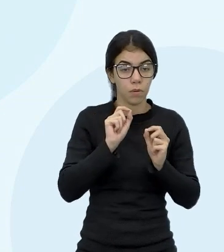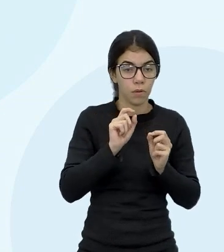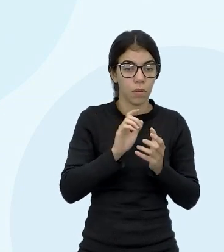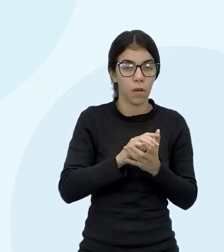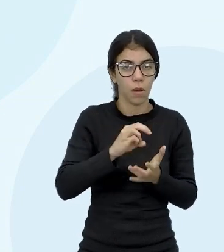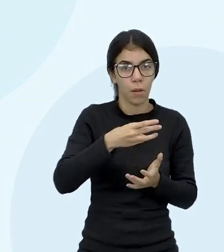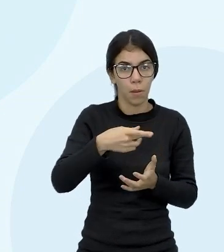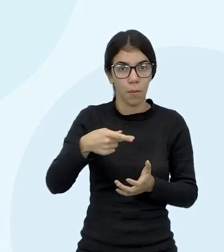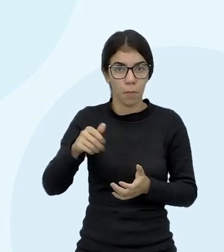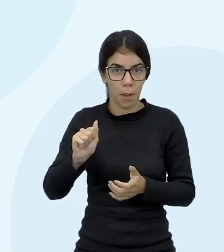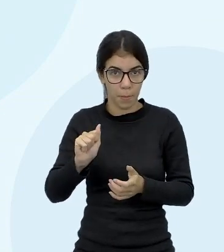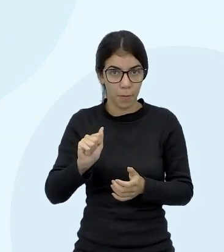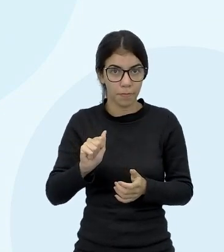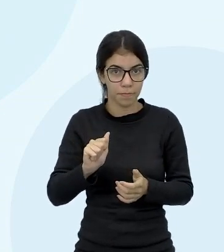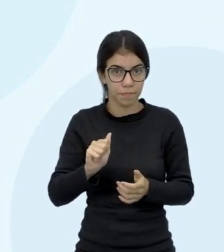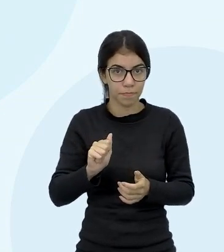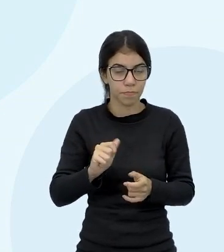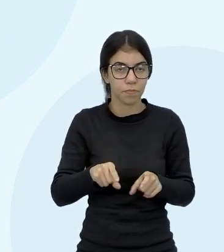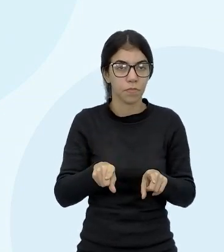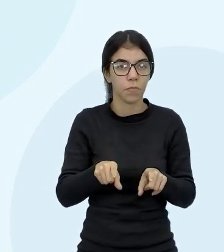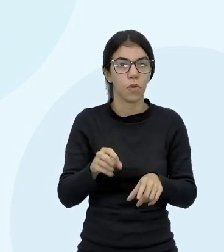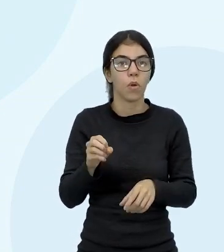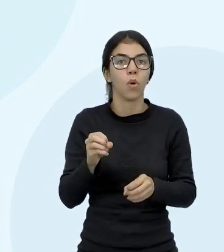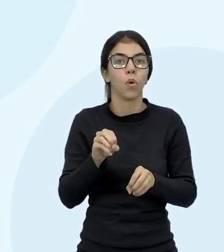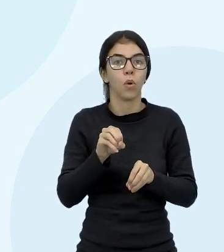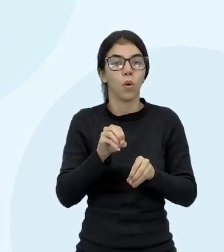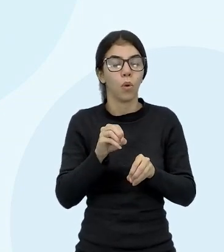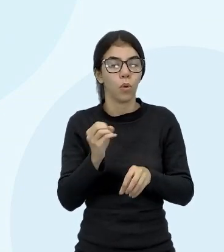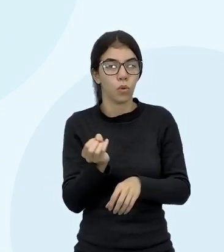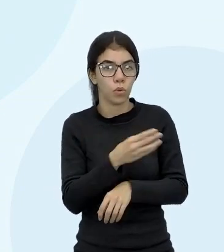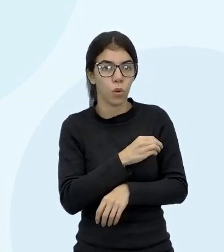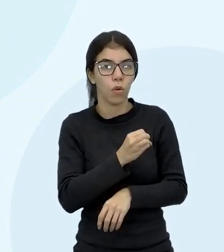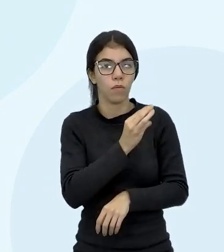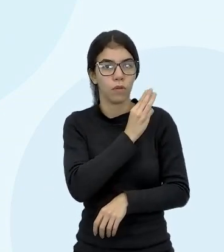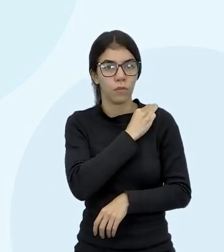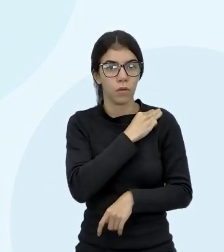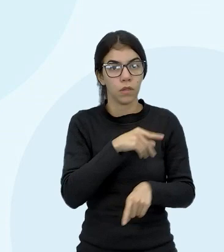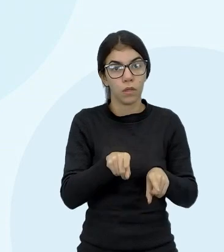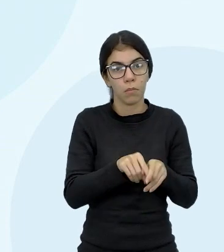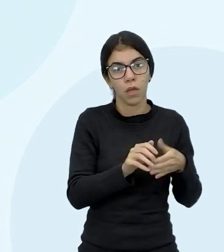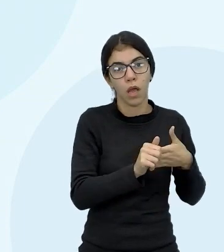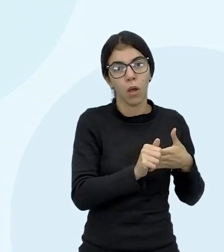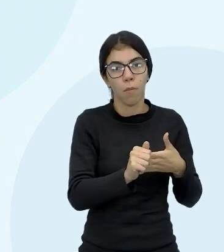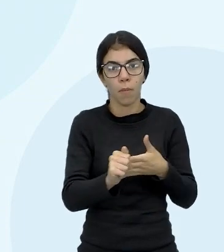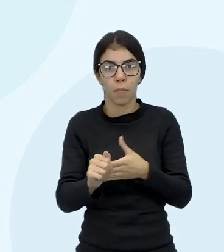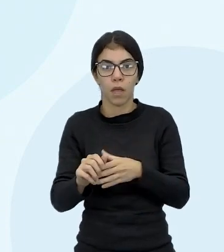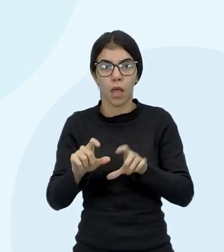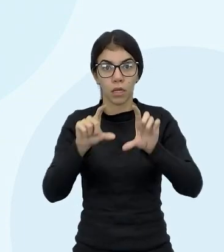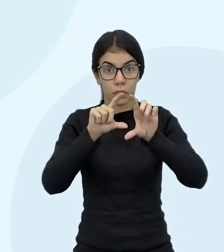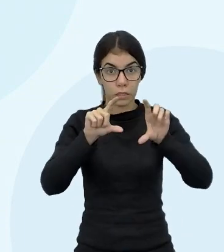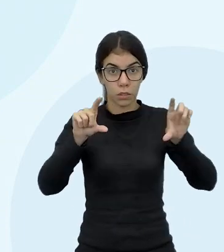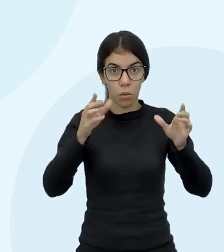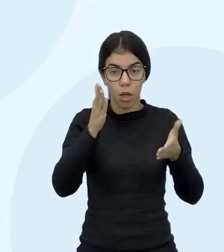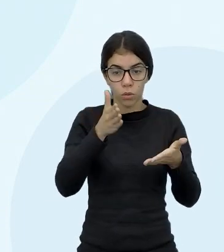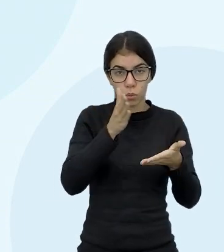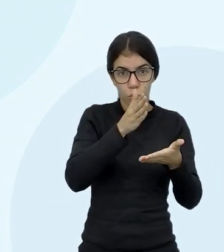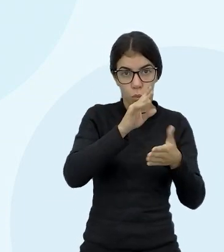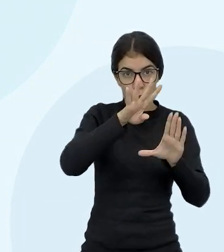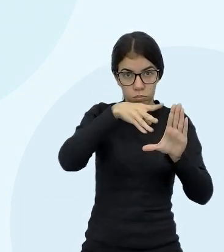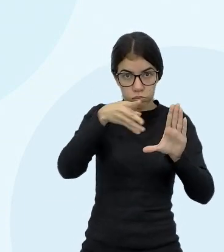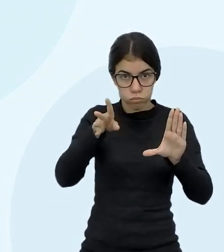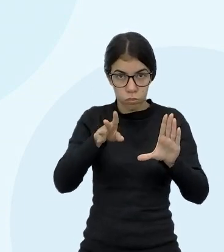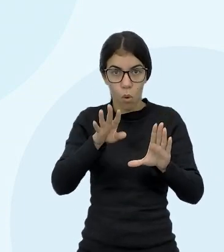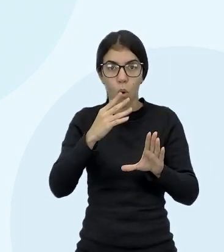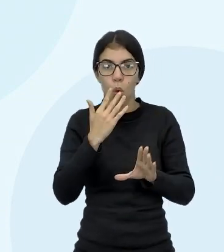mapa, né, vocês têm aí o mapa do Novo Ensino Médio, vocês conseguem acompanhar esse quadro colorido, né, que é um quadro que tem uma barra